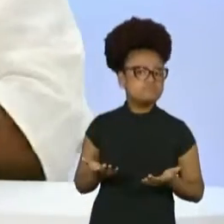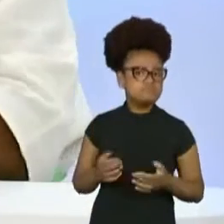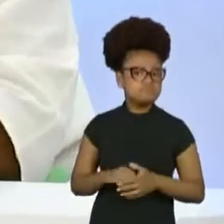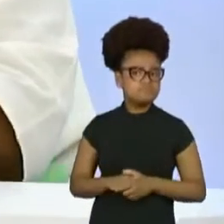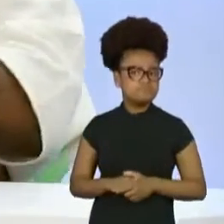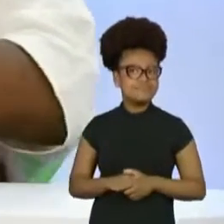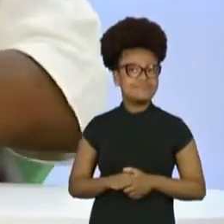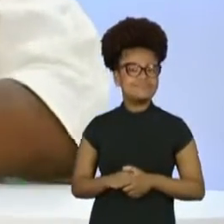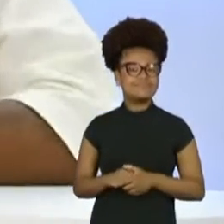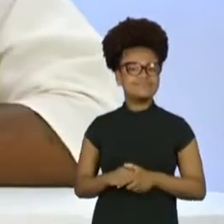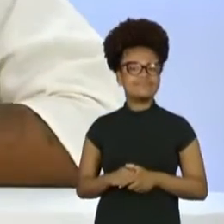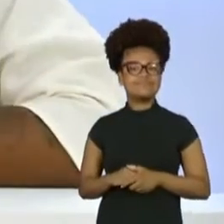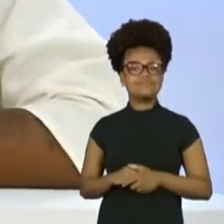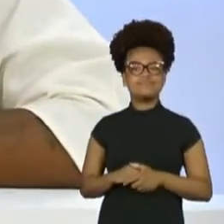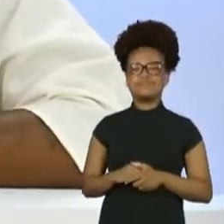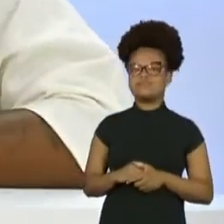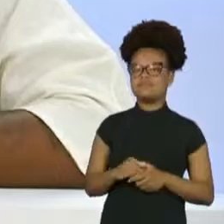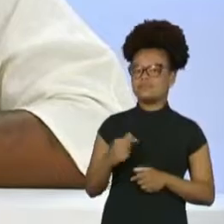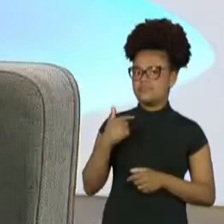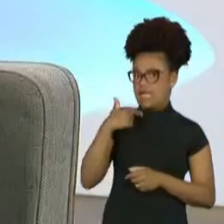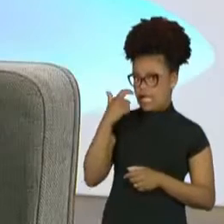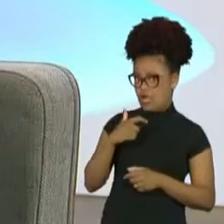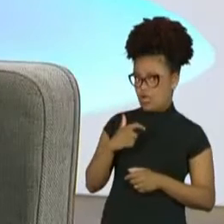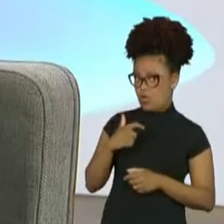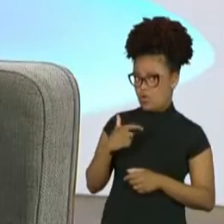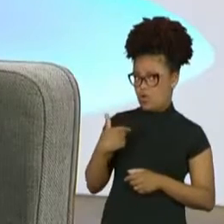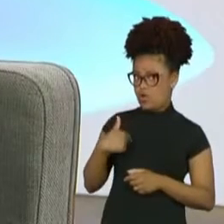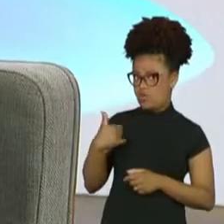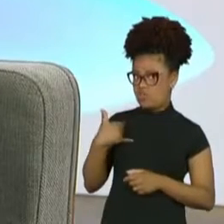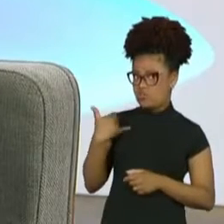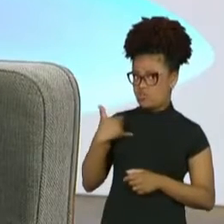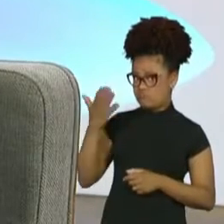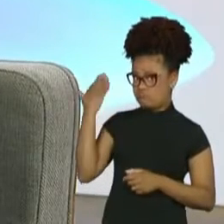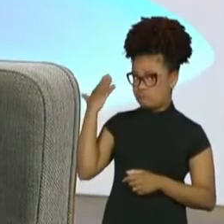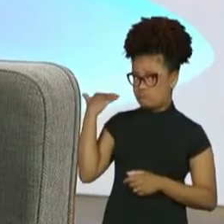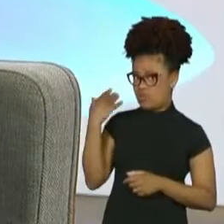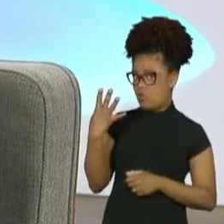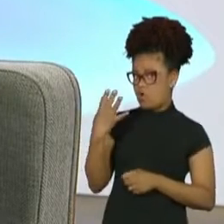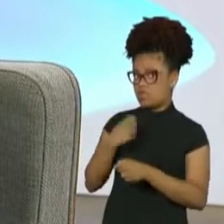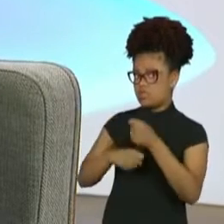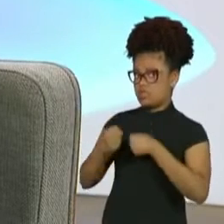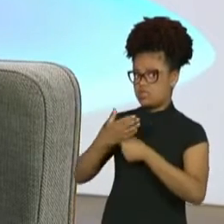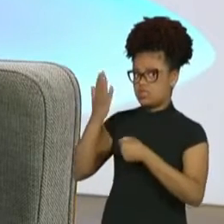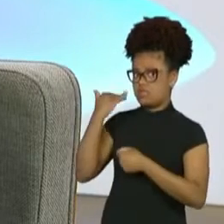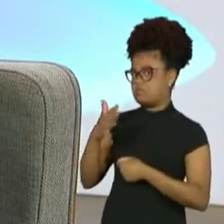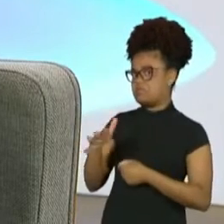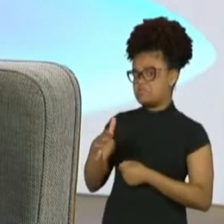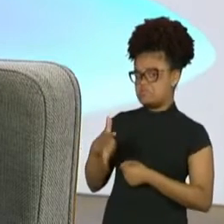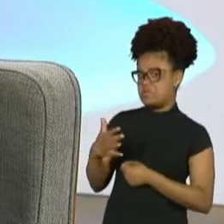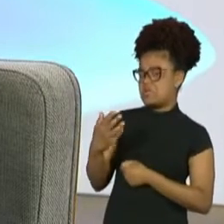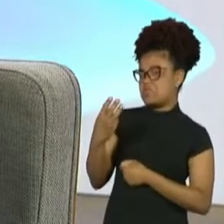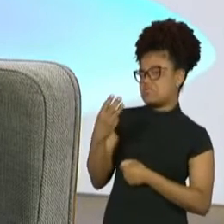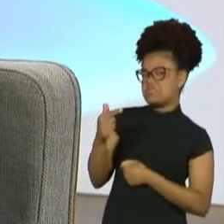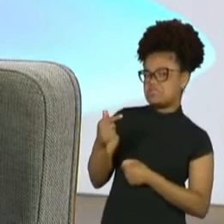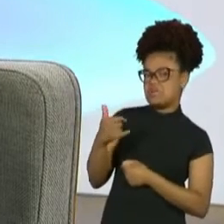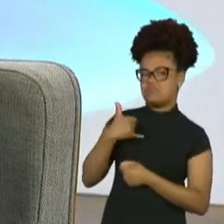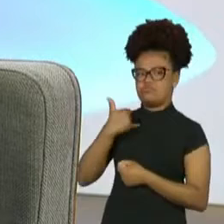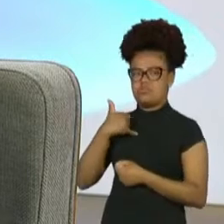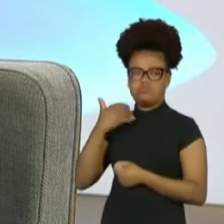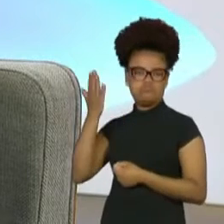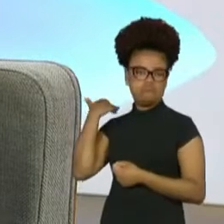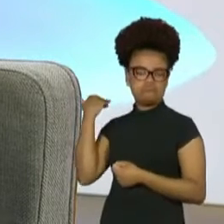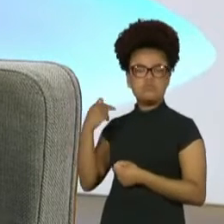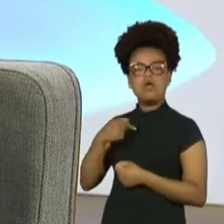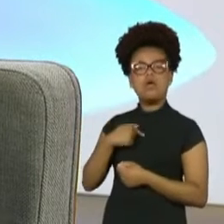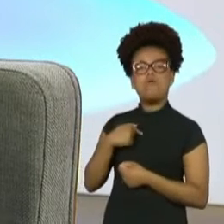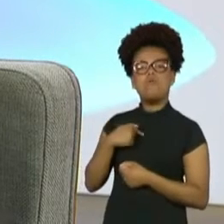A Zezé de quarenta anos atrás? Quarenta anos atrás eu tinha o quê? Trinta e sete. Trinta e sete? O que eu falaria